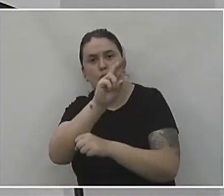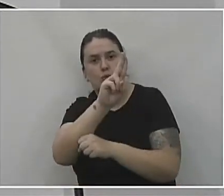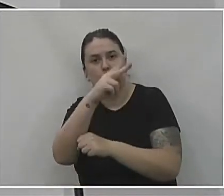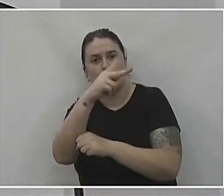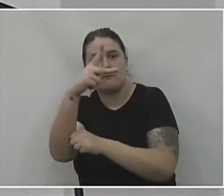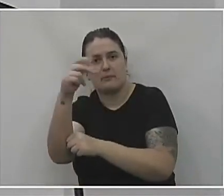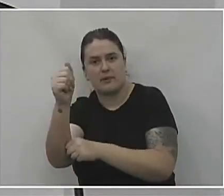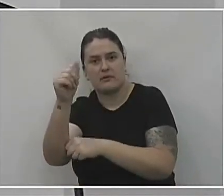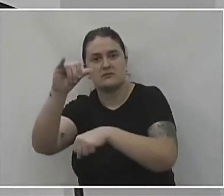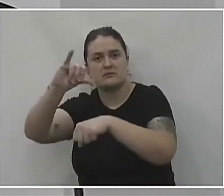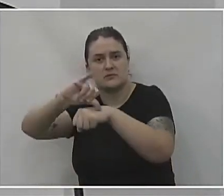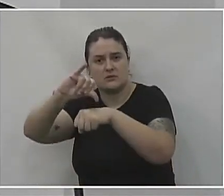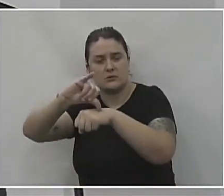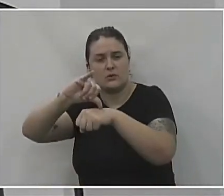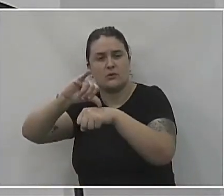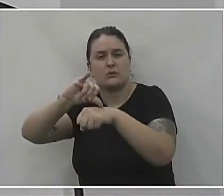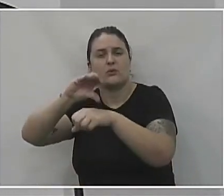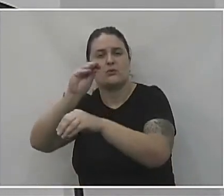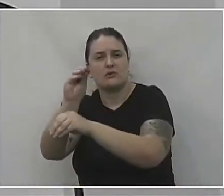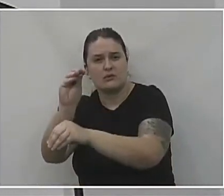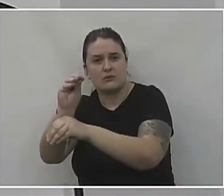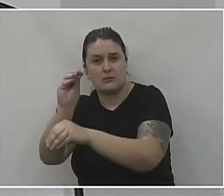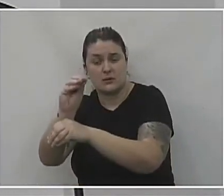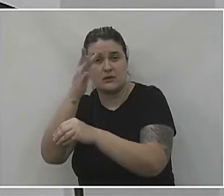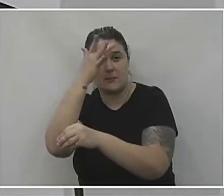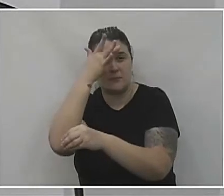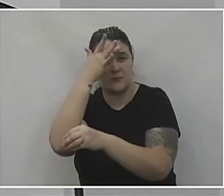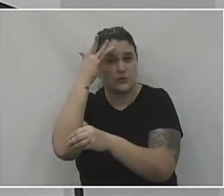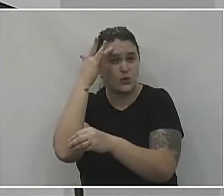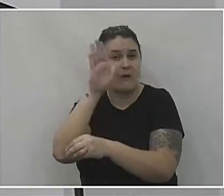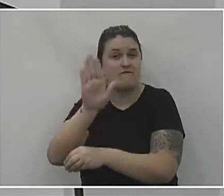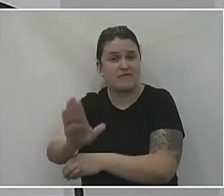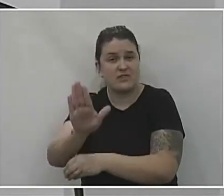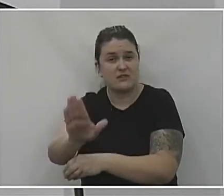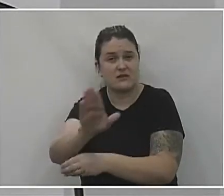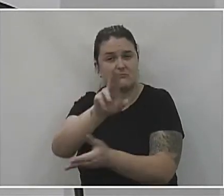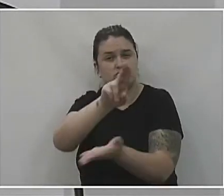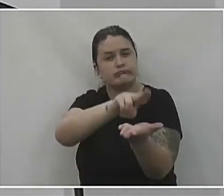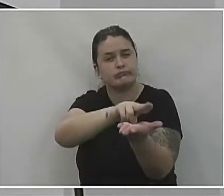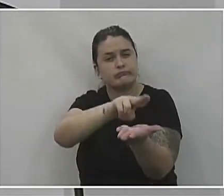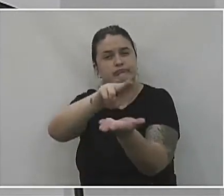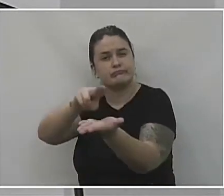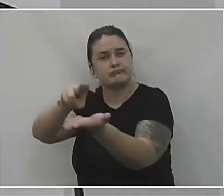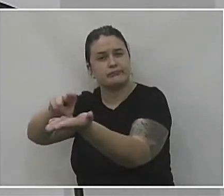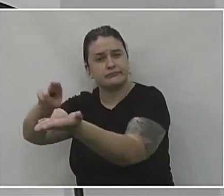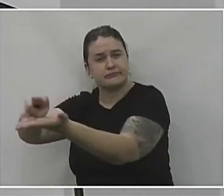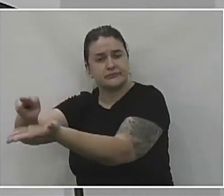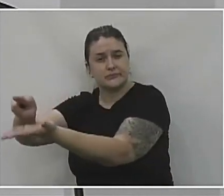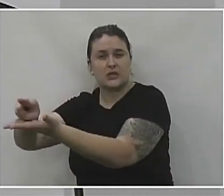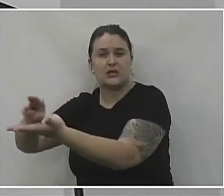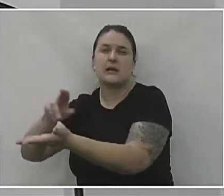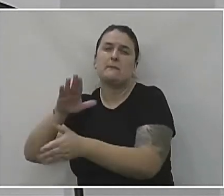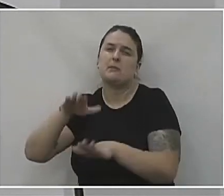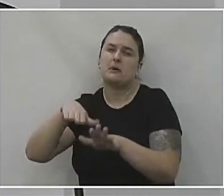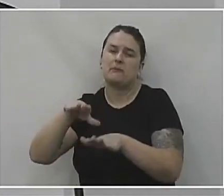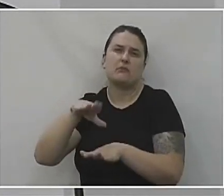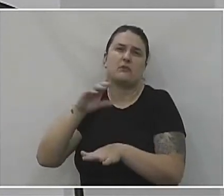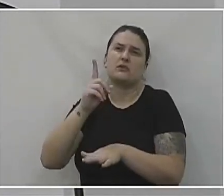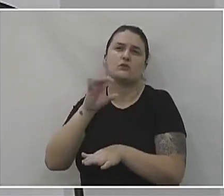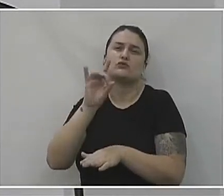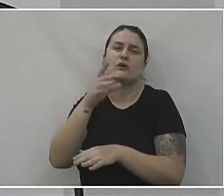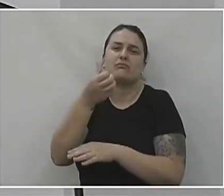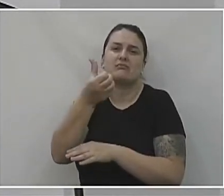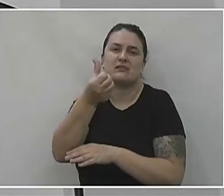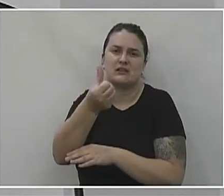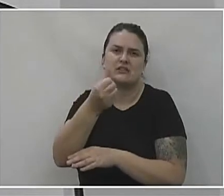centro de tratamento, onde os pacientes ficaram internados. Nós chegamos a ter, não só